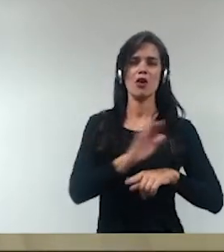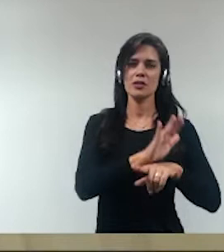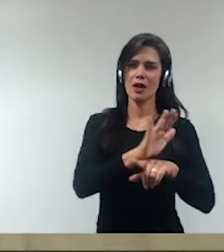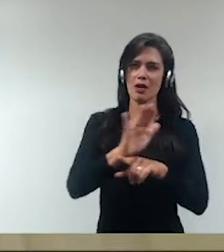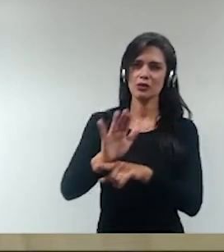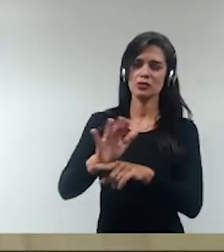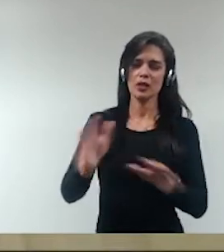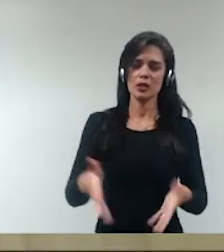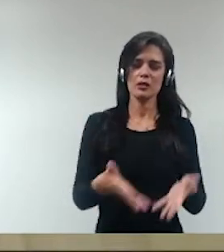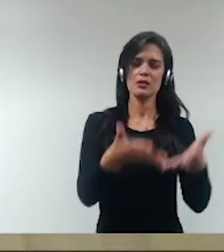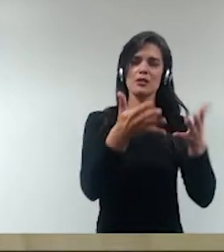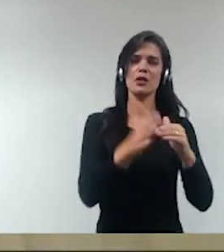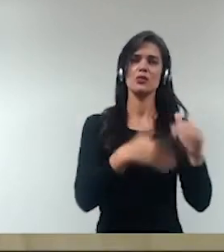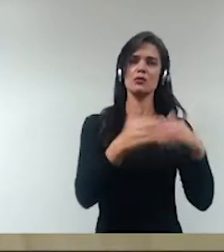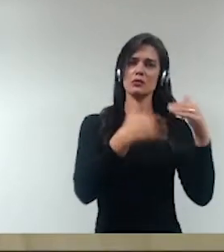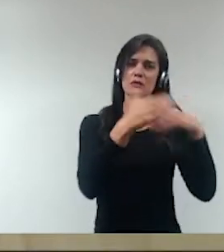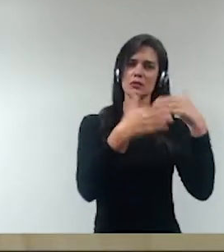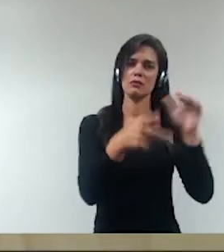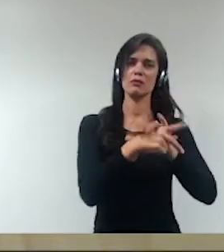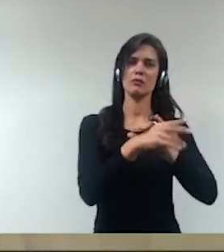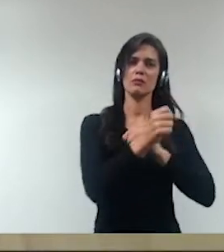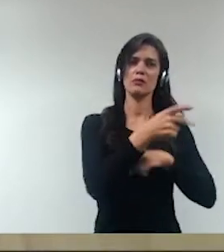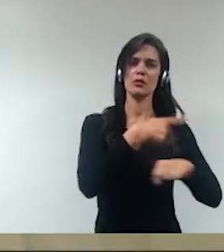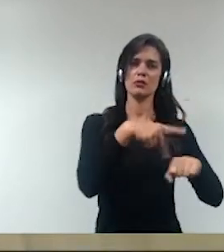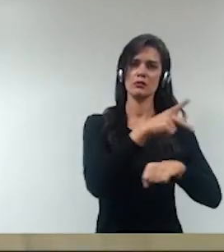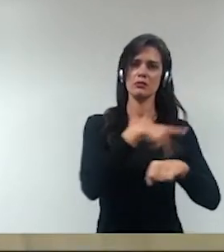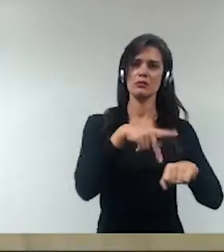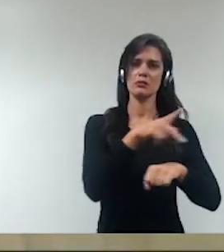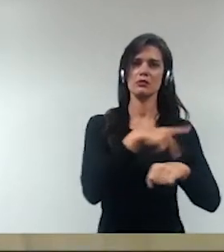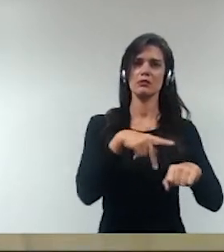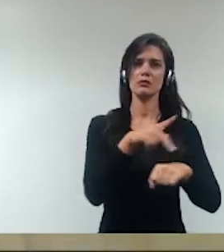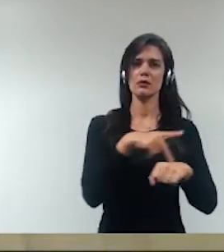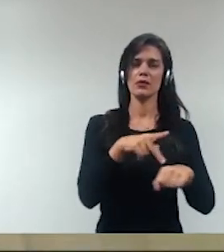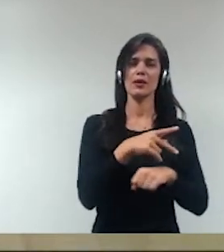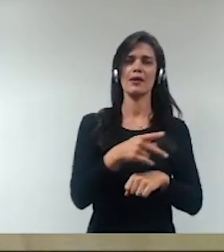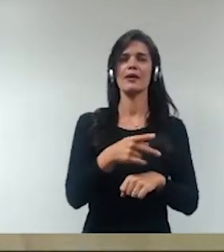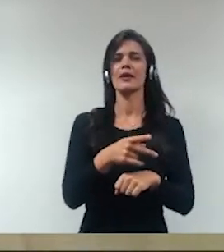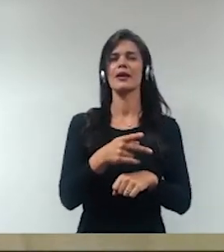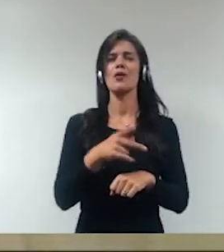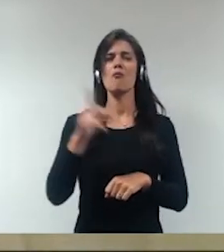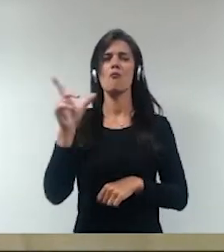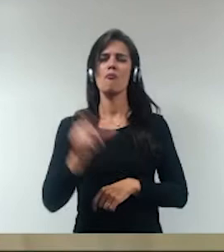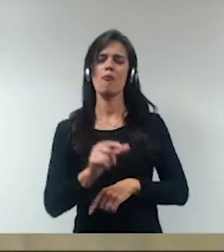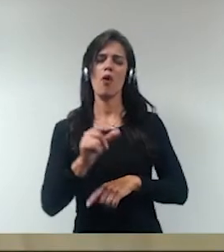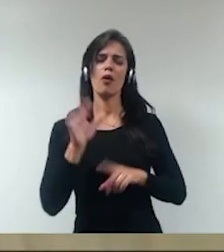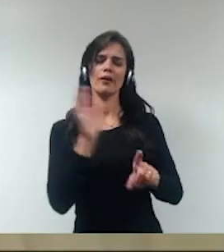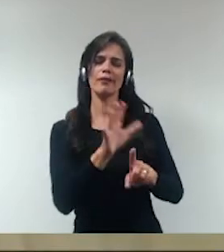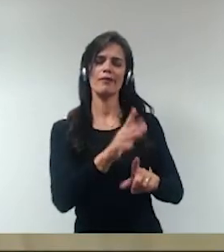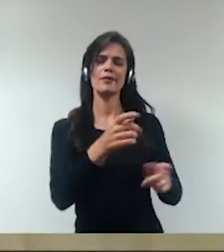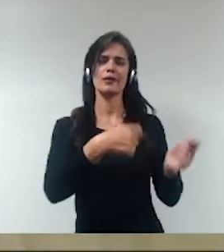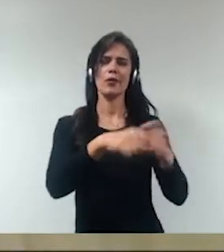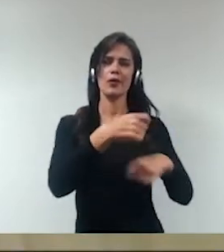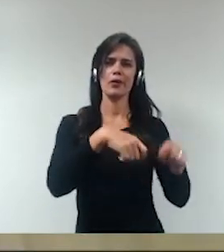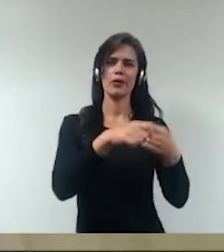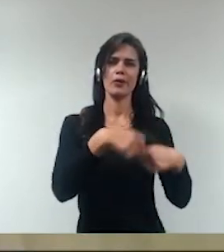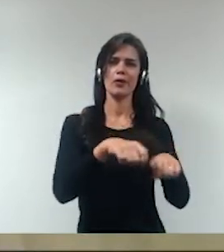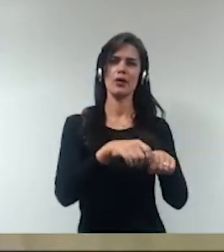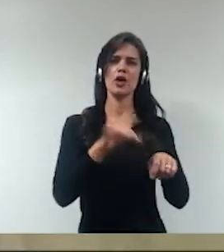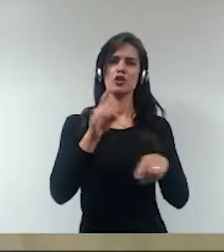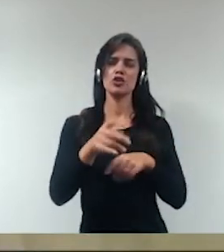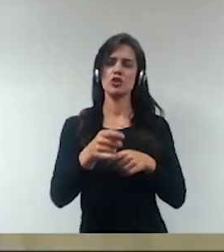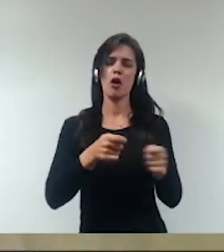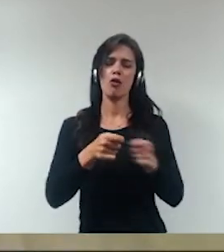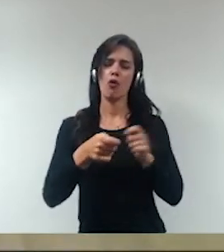indutor de desenvolvimento, com menor parcela de intervenção direta na economia, atuando por meio da regulação